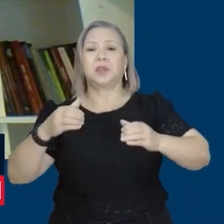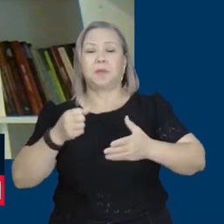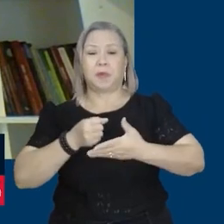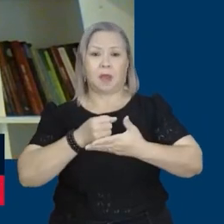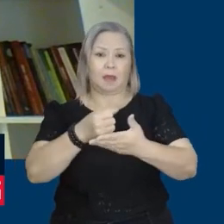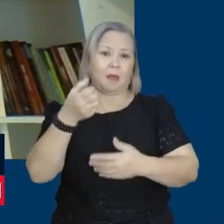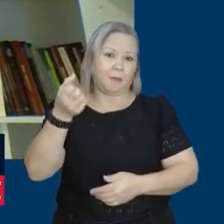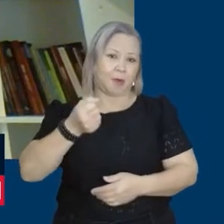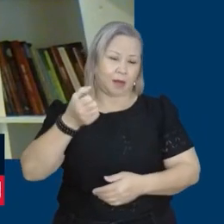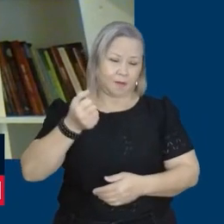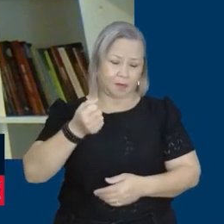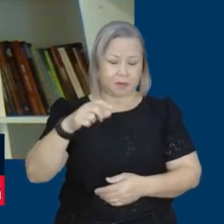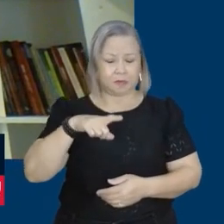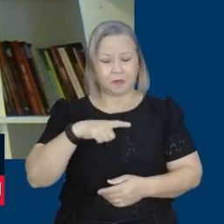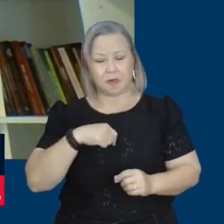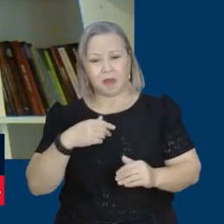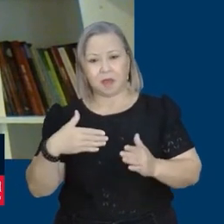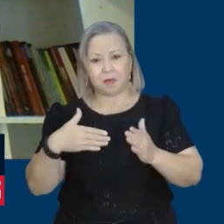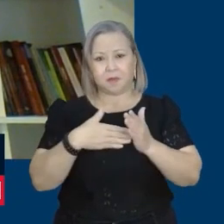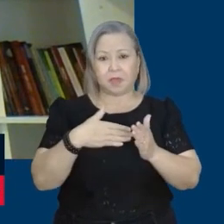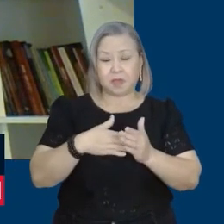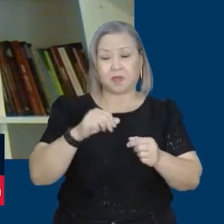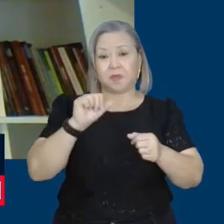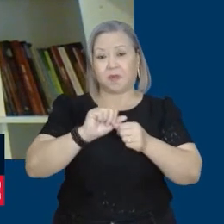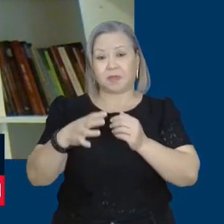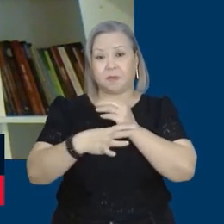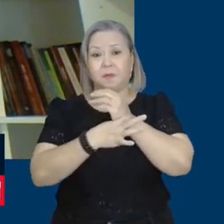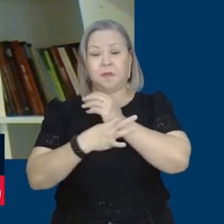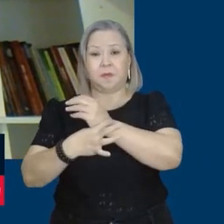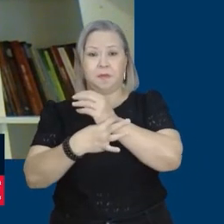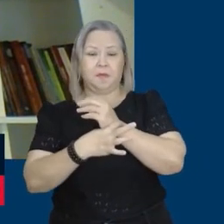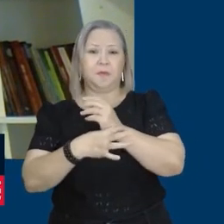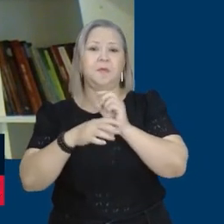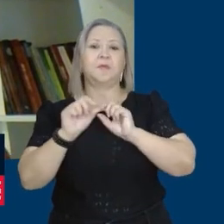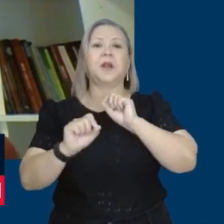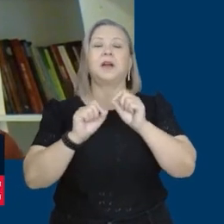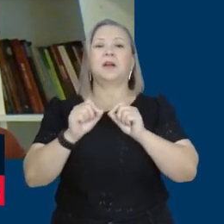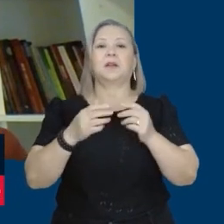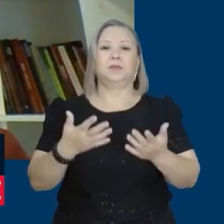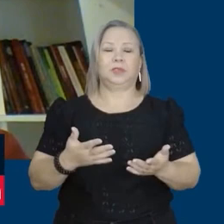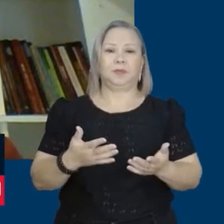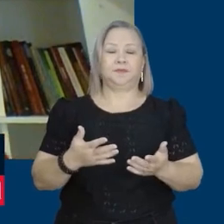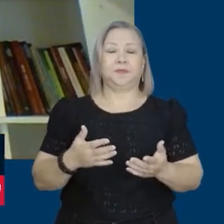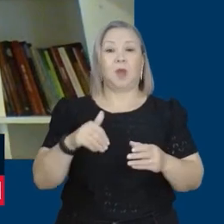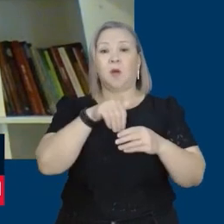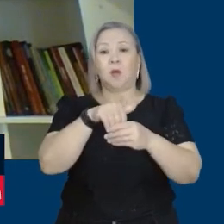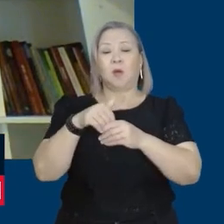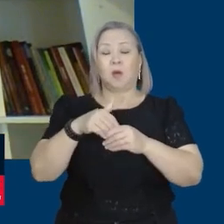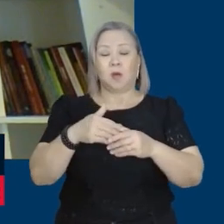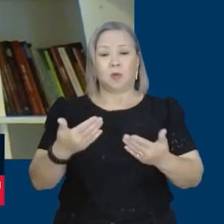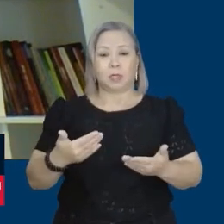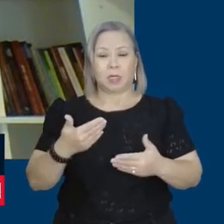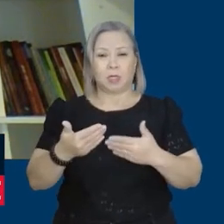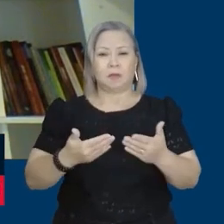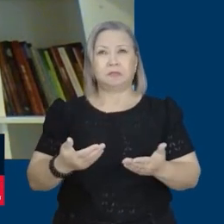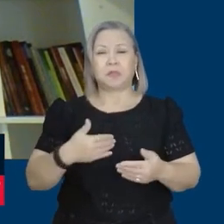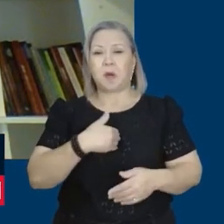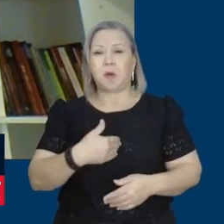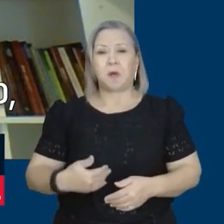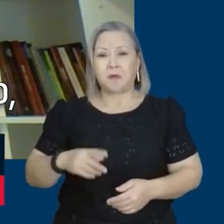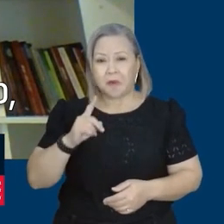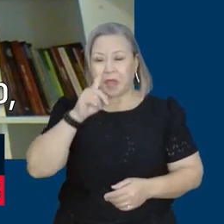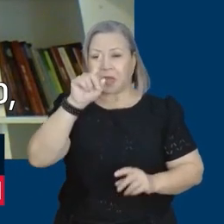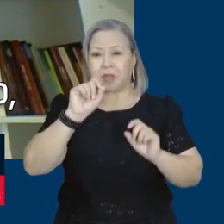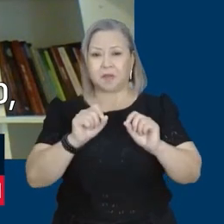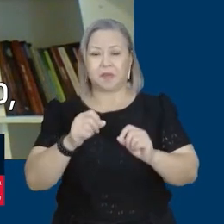há uma série de restrições para fazê-lo, para garantir a isonomia do processo eleitoral, mas o governo inventou um estado de